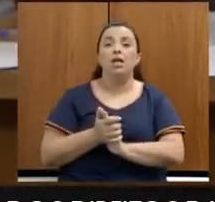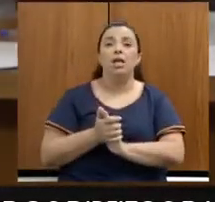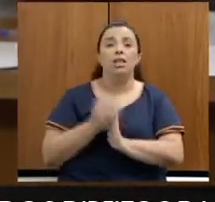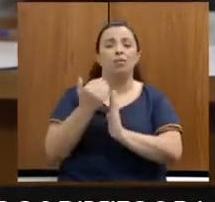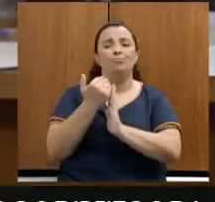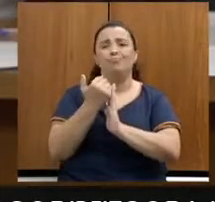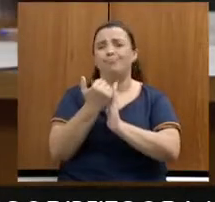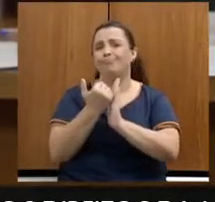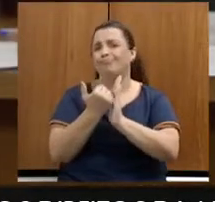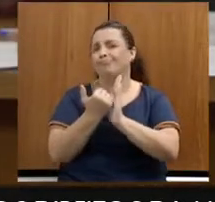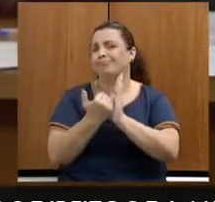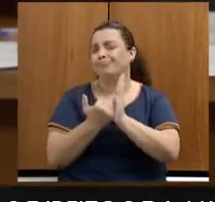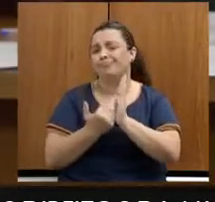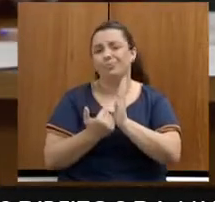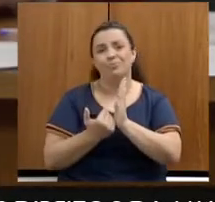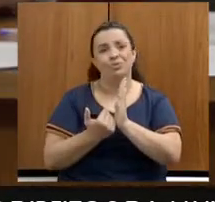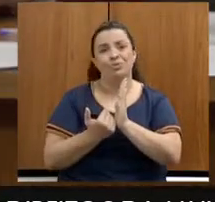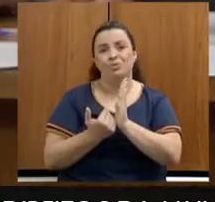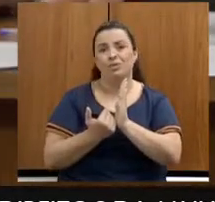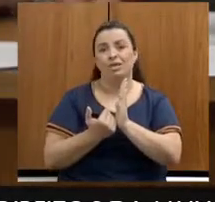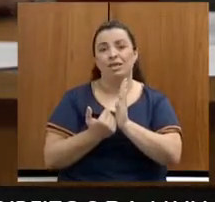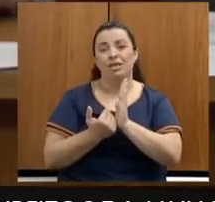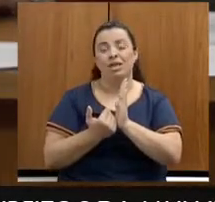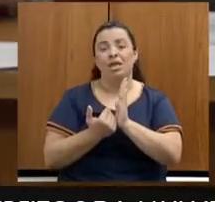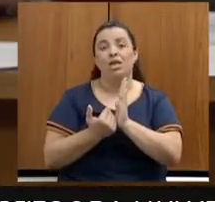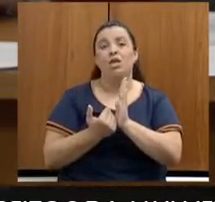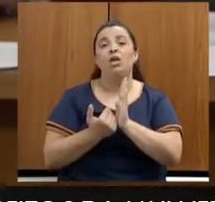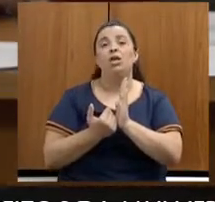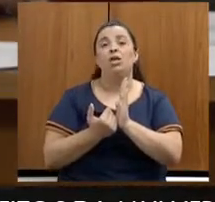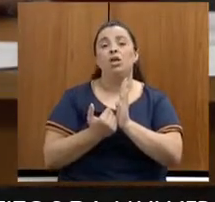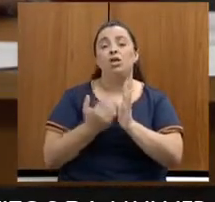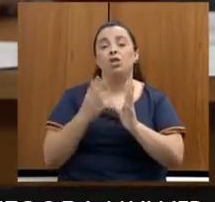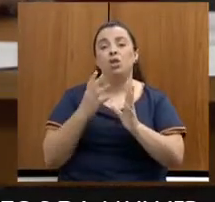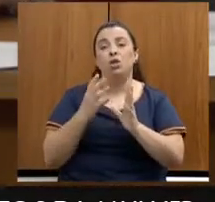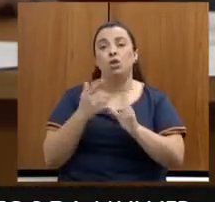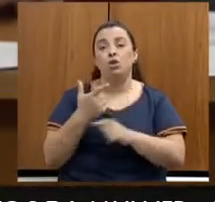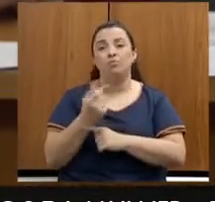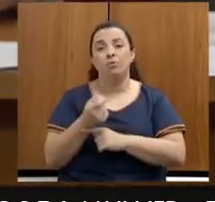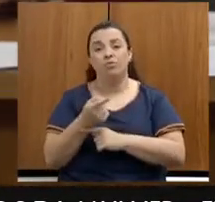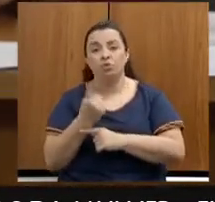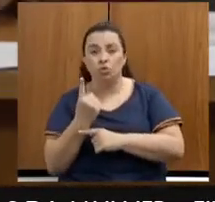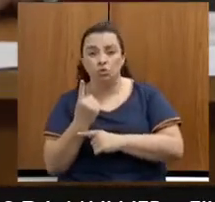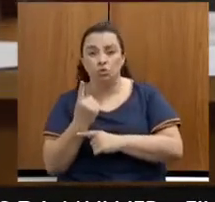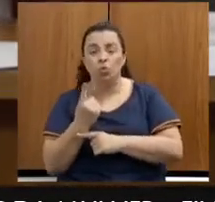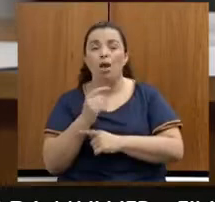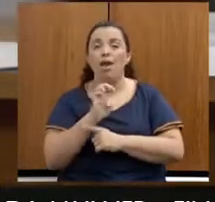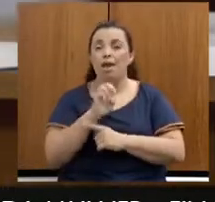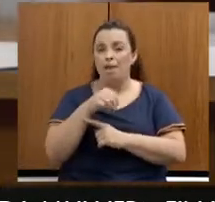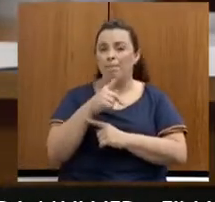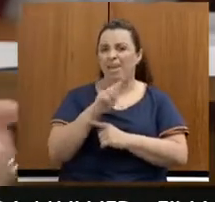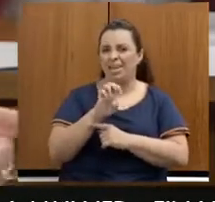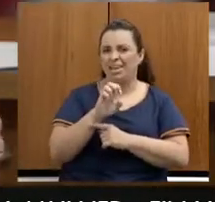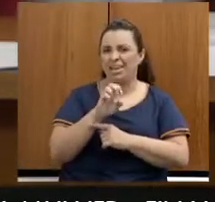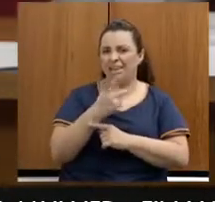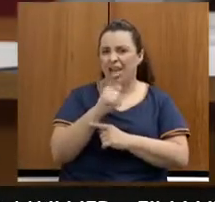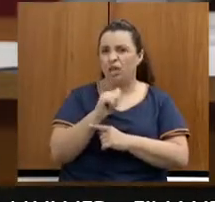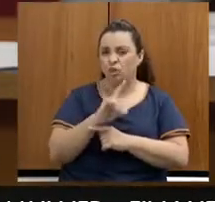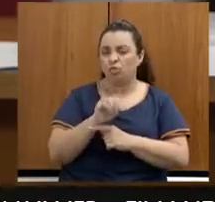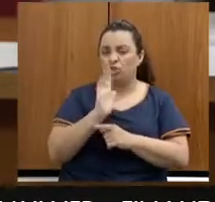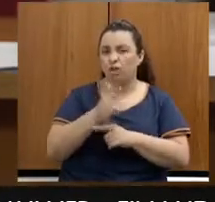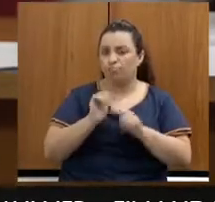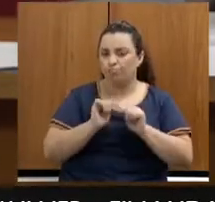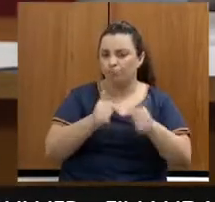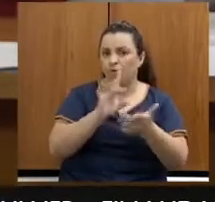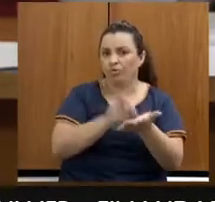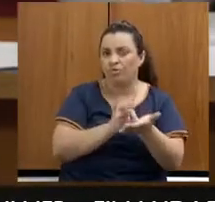Em 2020, 262. E o empenhado até 2021, até agora, final